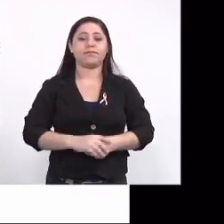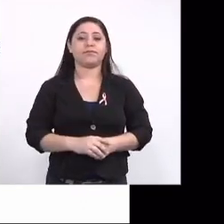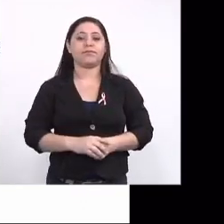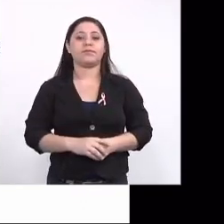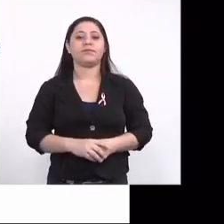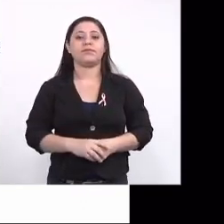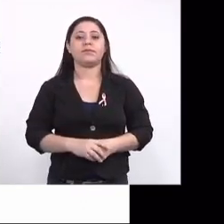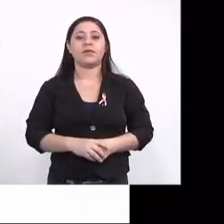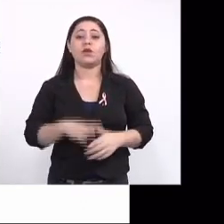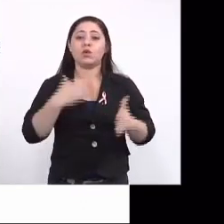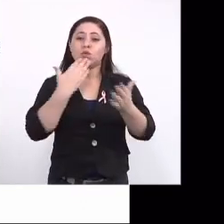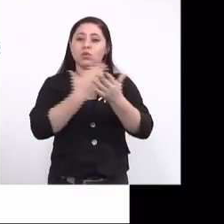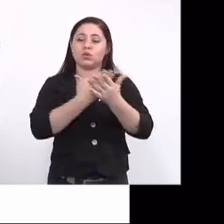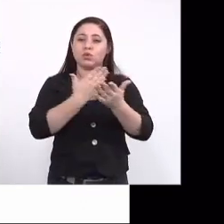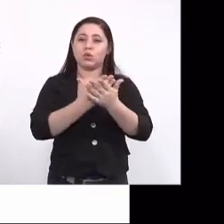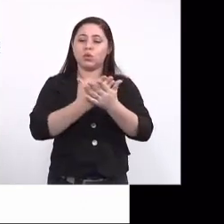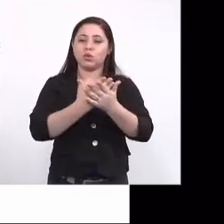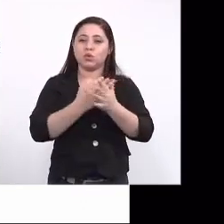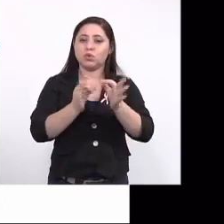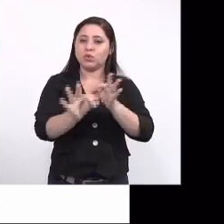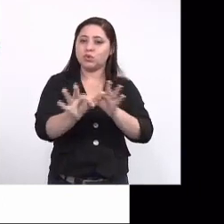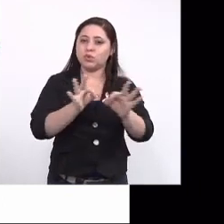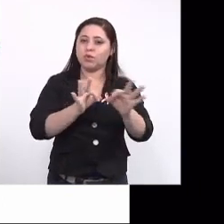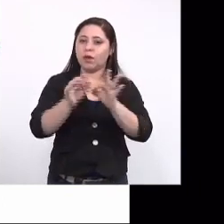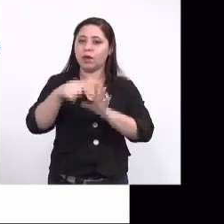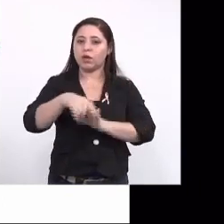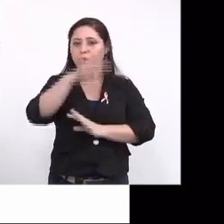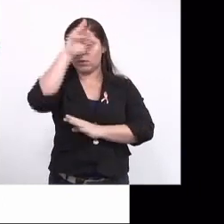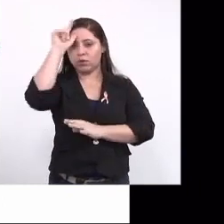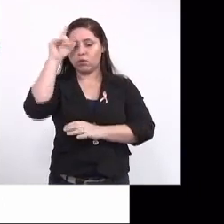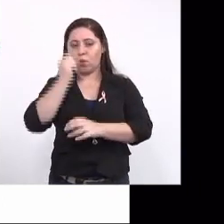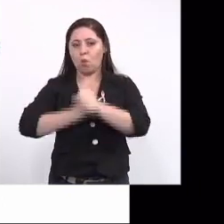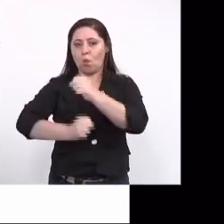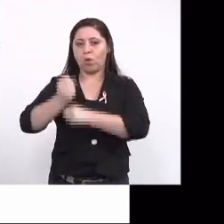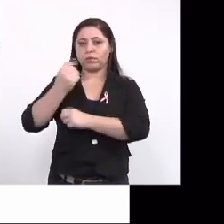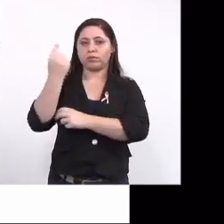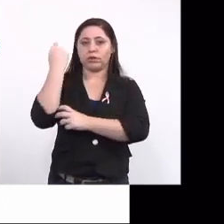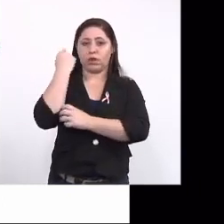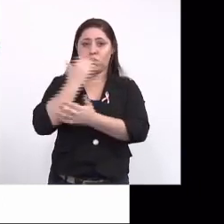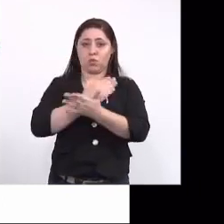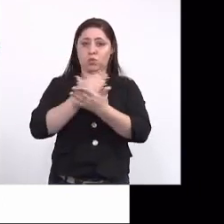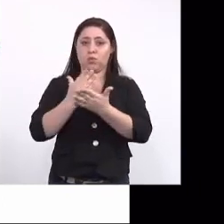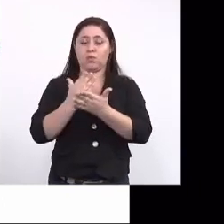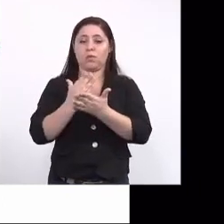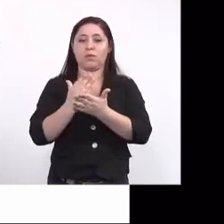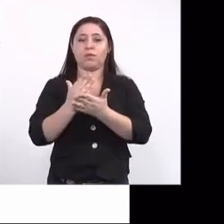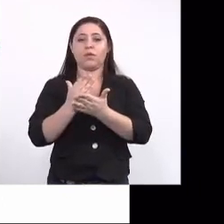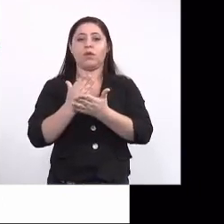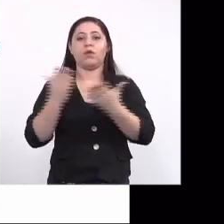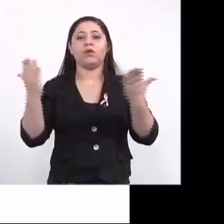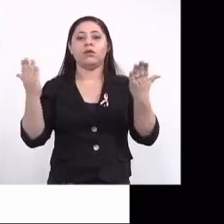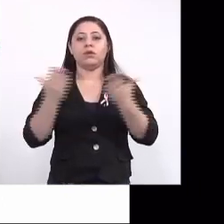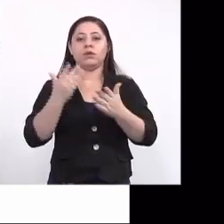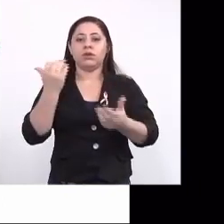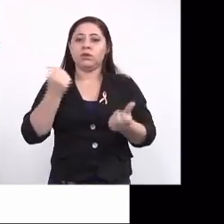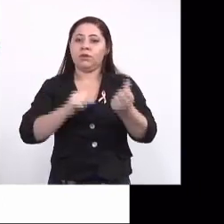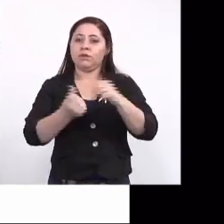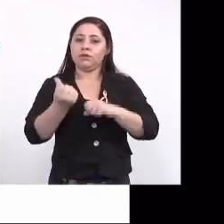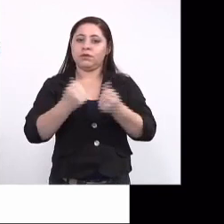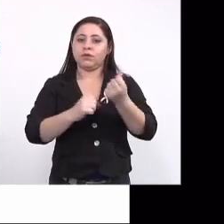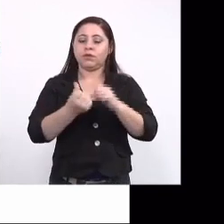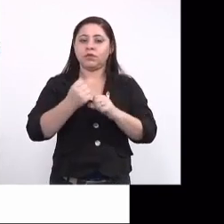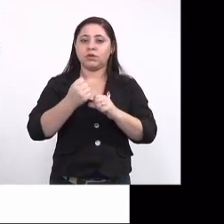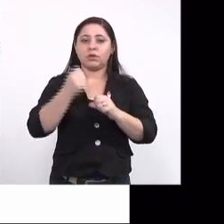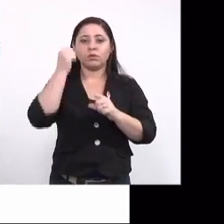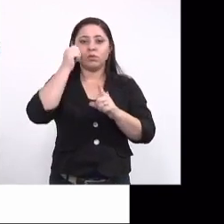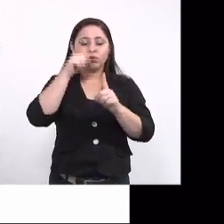Então, o estudo está sendo desenvolvido aqui no Mato Grosso do Sul desde o ano passado. A gente está avaliando casos de